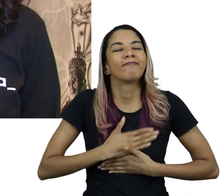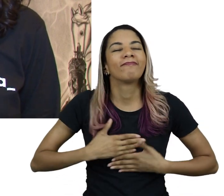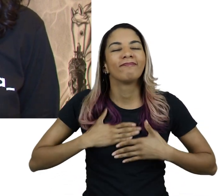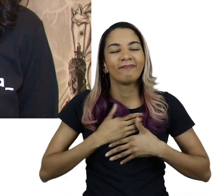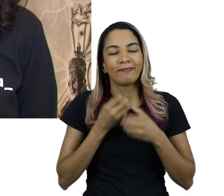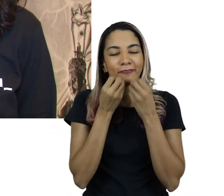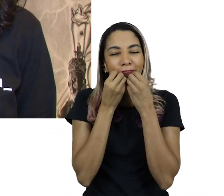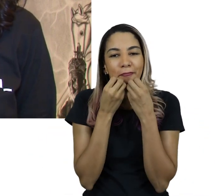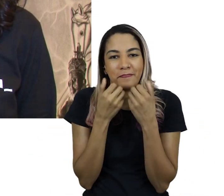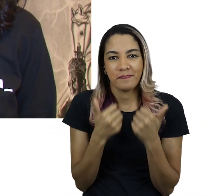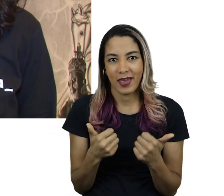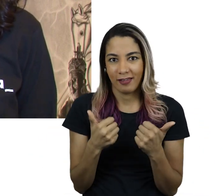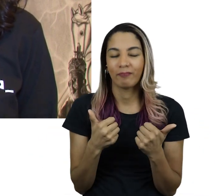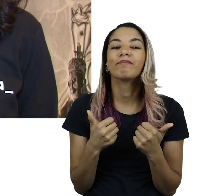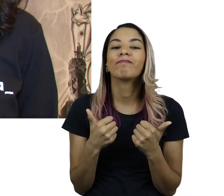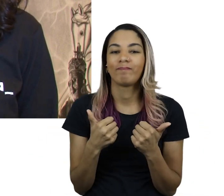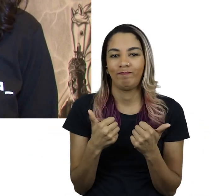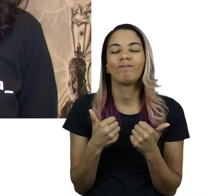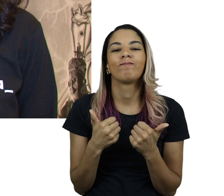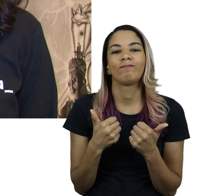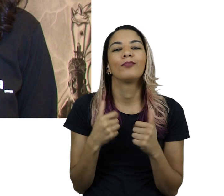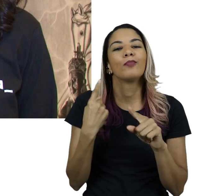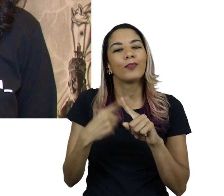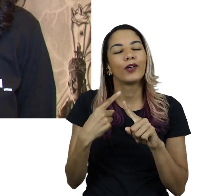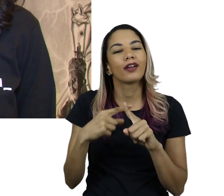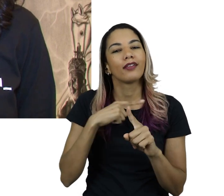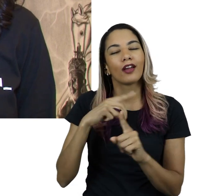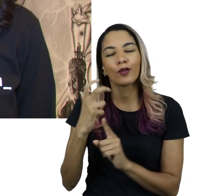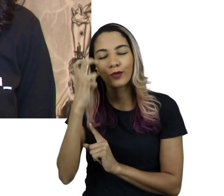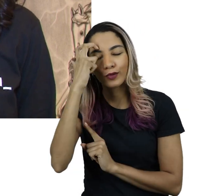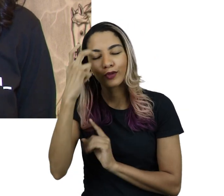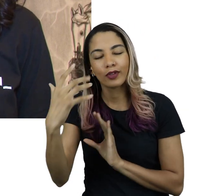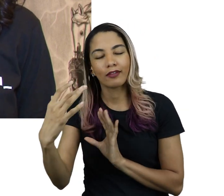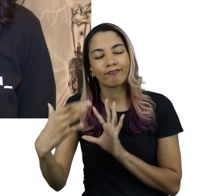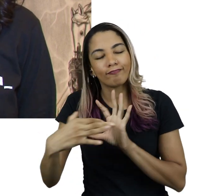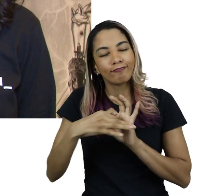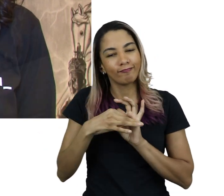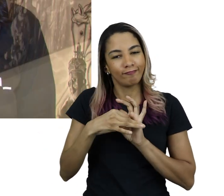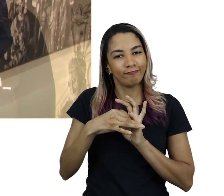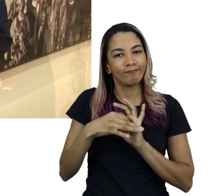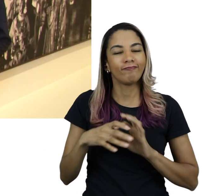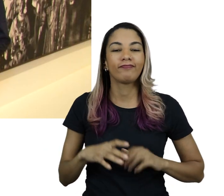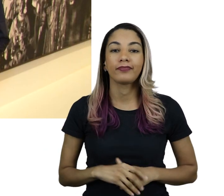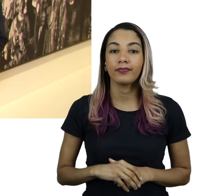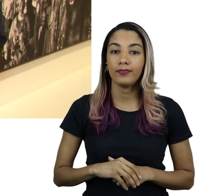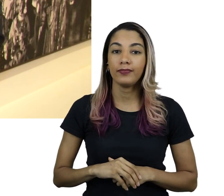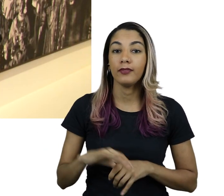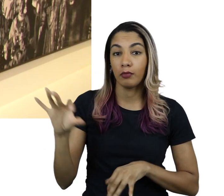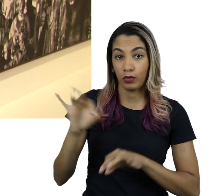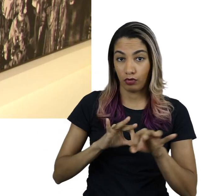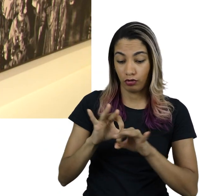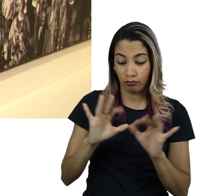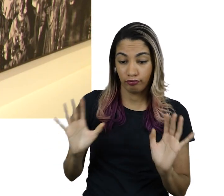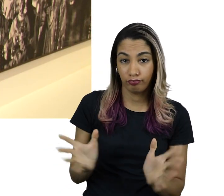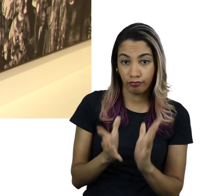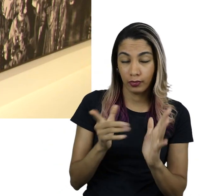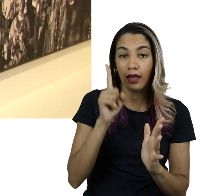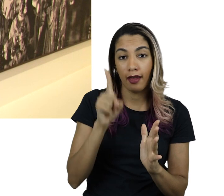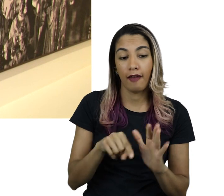sensação de prazer e bem-estar propiciados pelo contato com a cultura. As ações do projeto